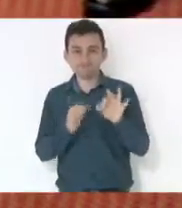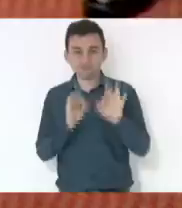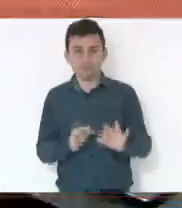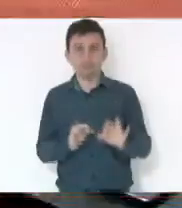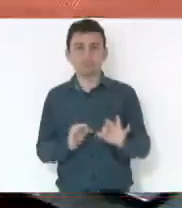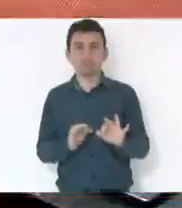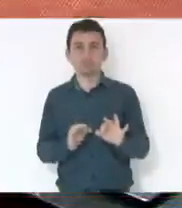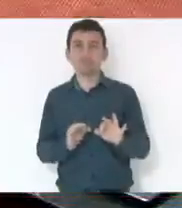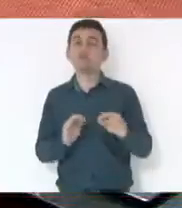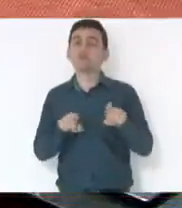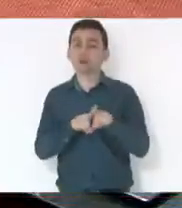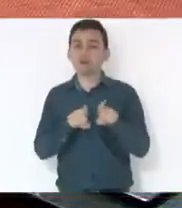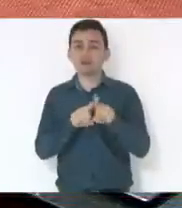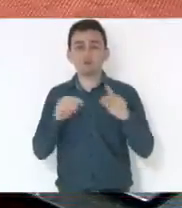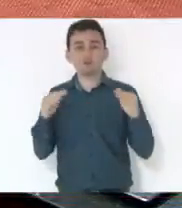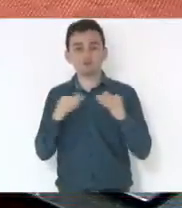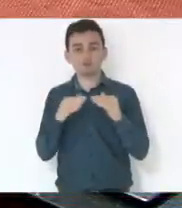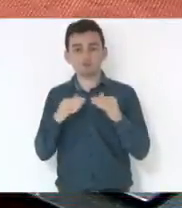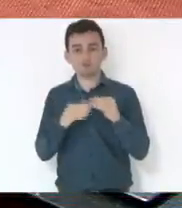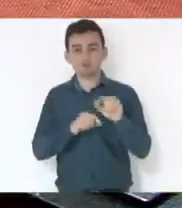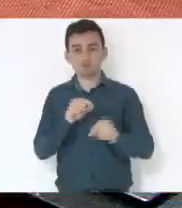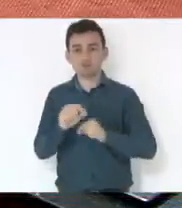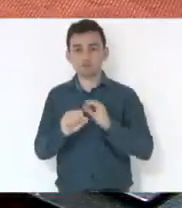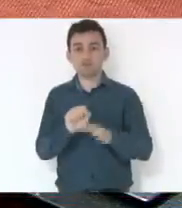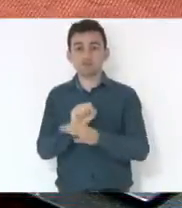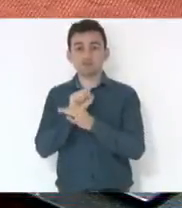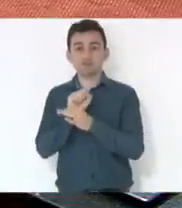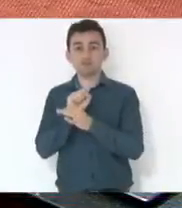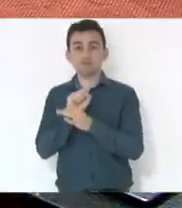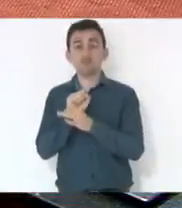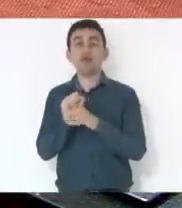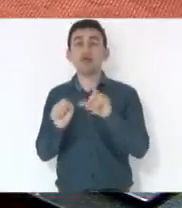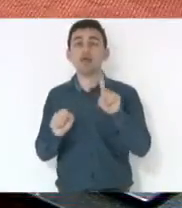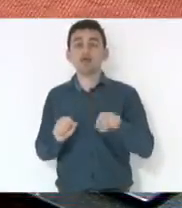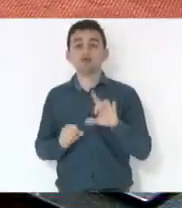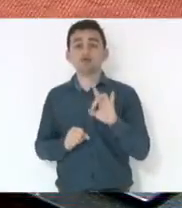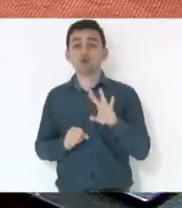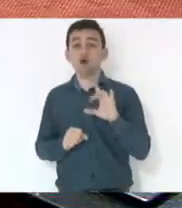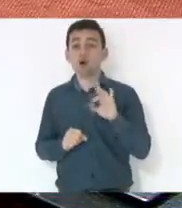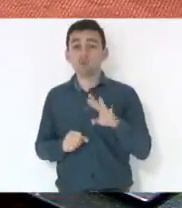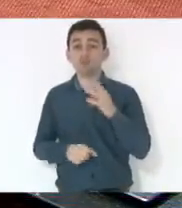que esta garantia é só para o ano,